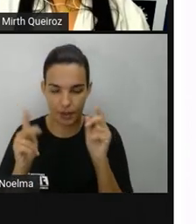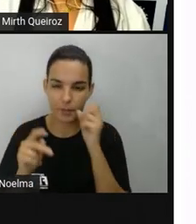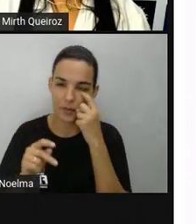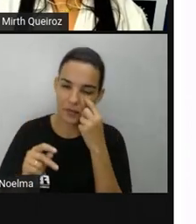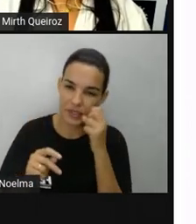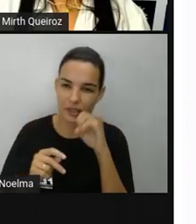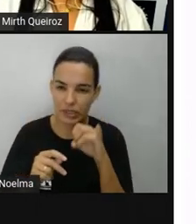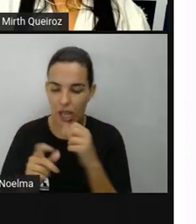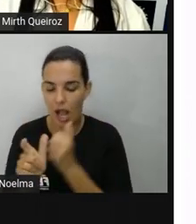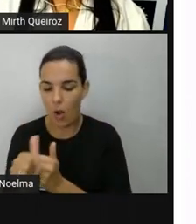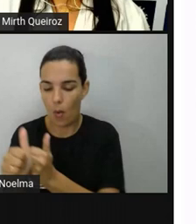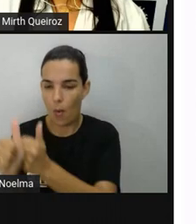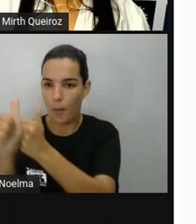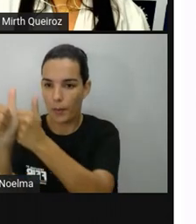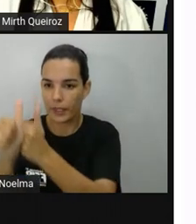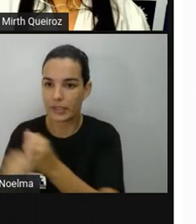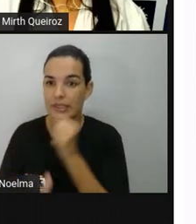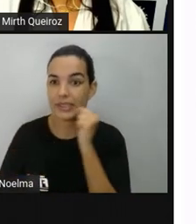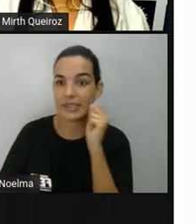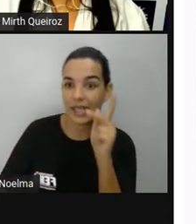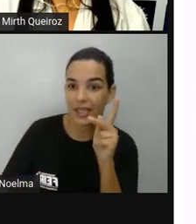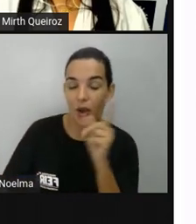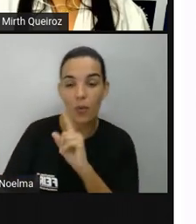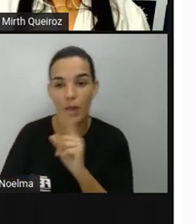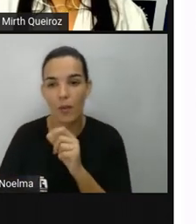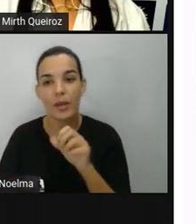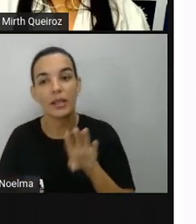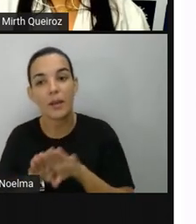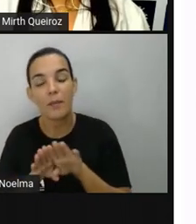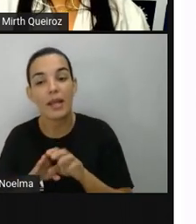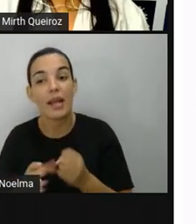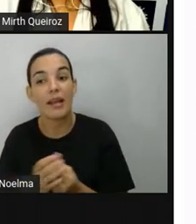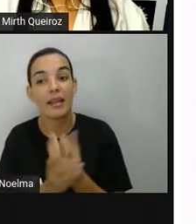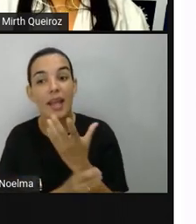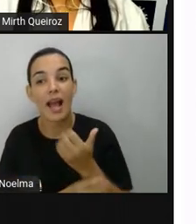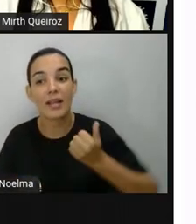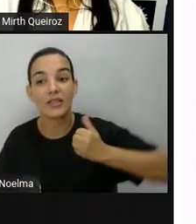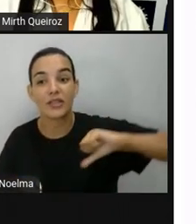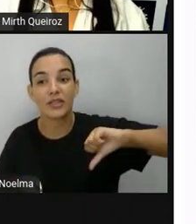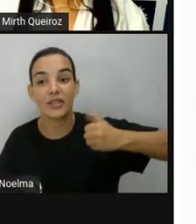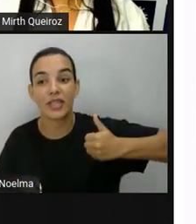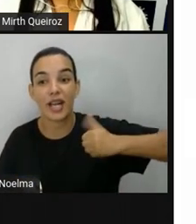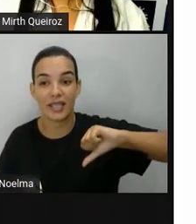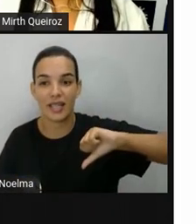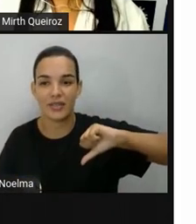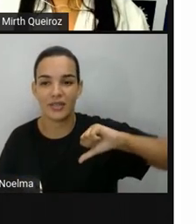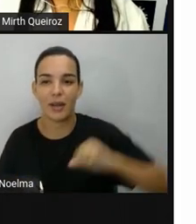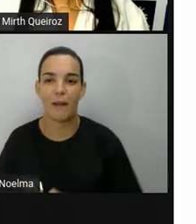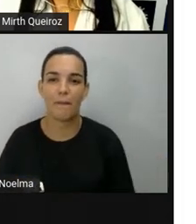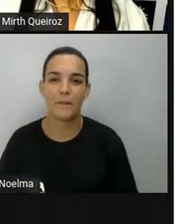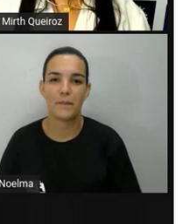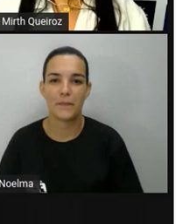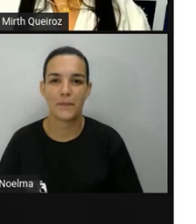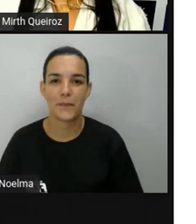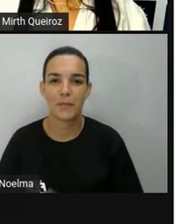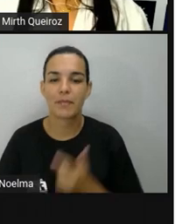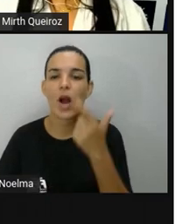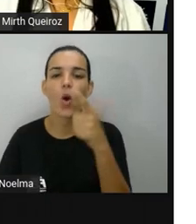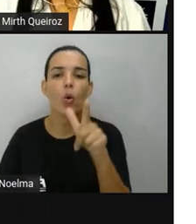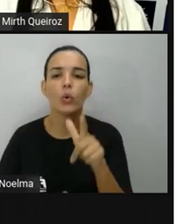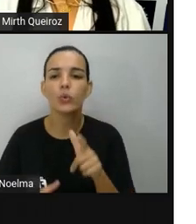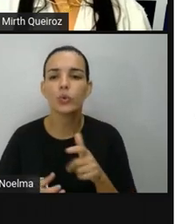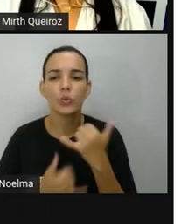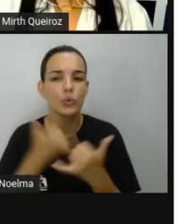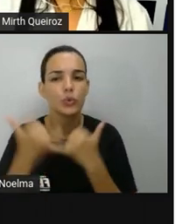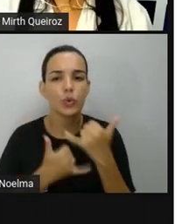acertaram. E criar estratégia para poder afundar as embarcações do seu adversário. Outro